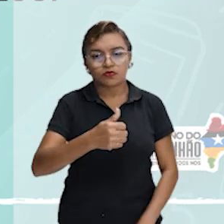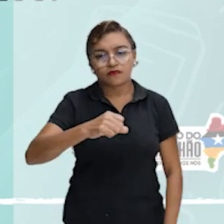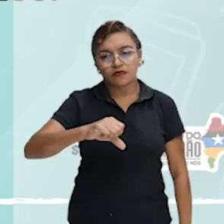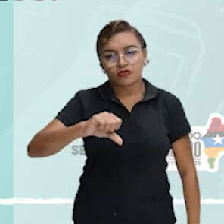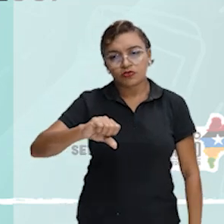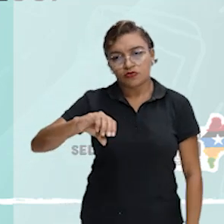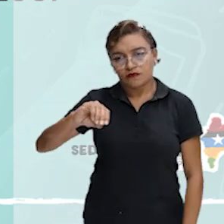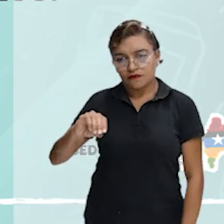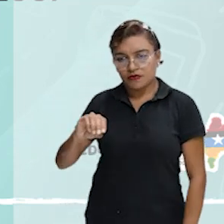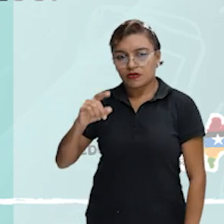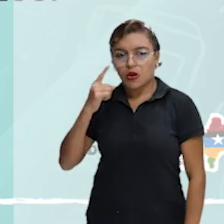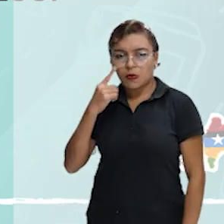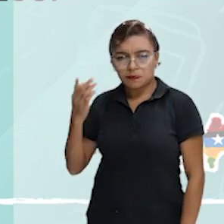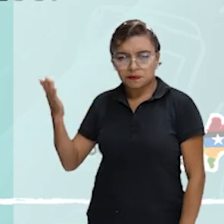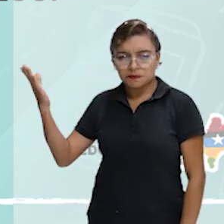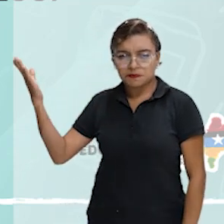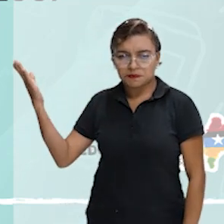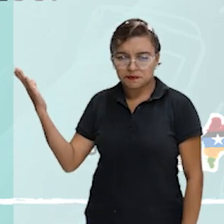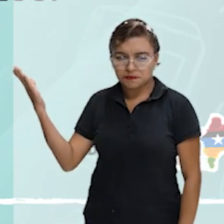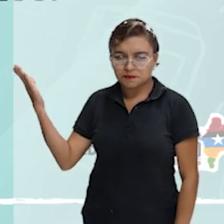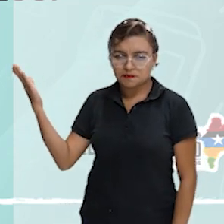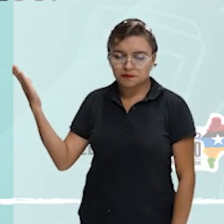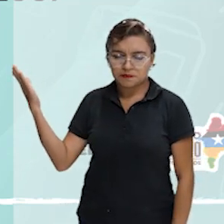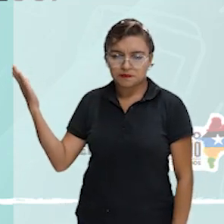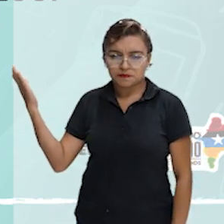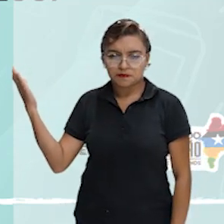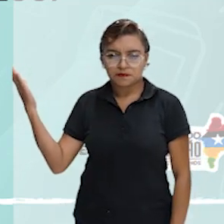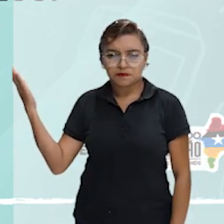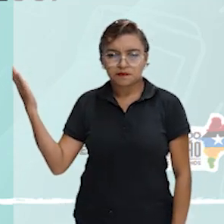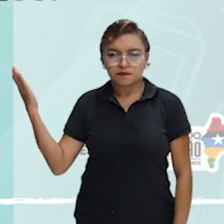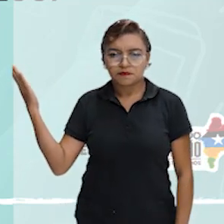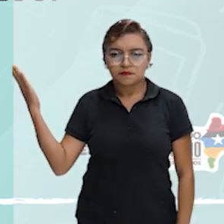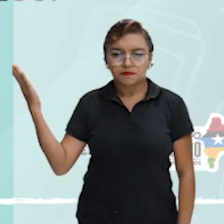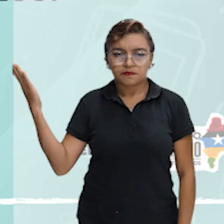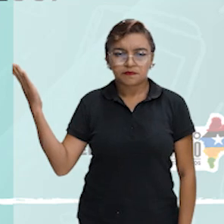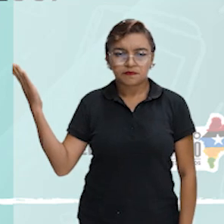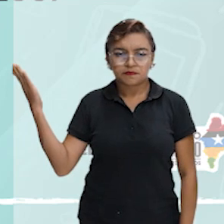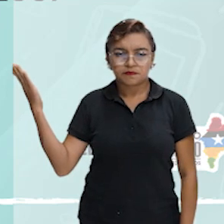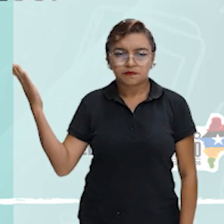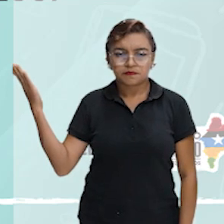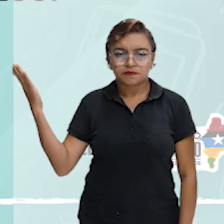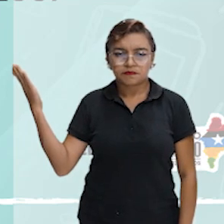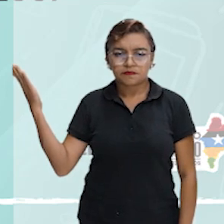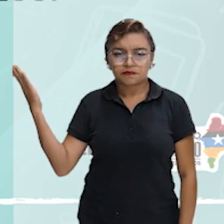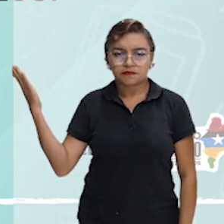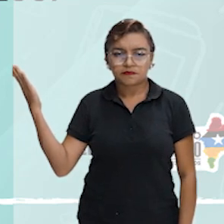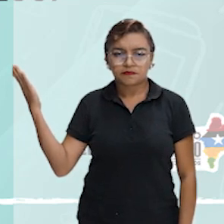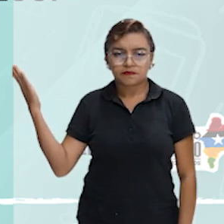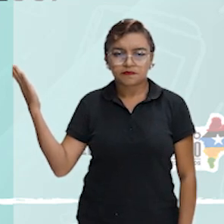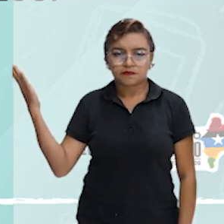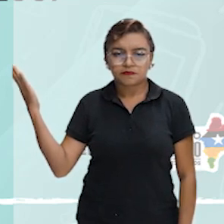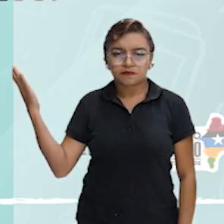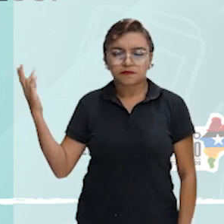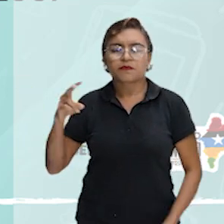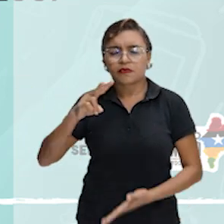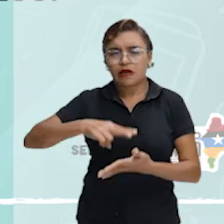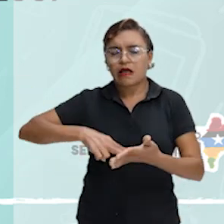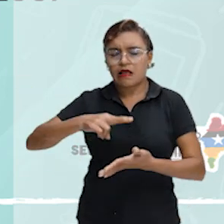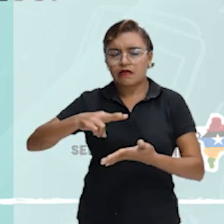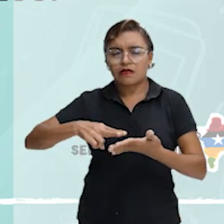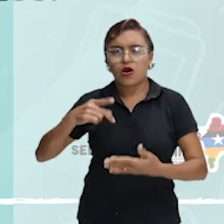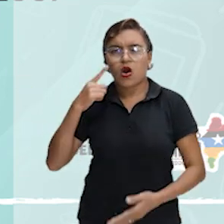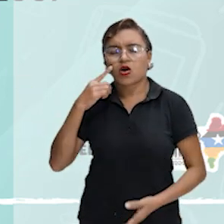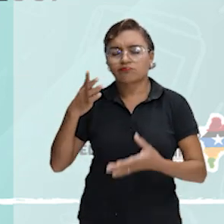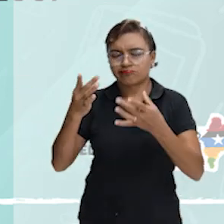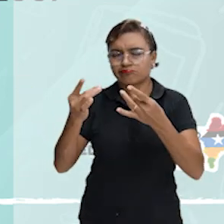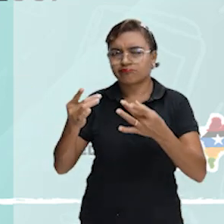ao ADN mitocondrial do réptil revelaram que Harriet pertencia